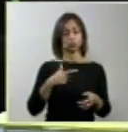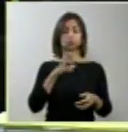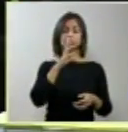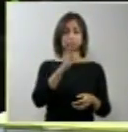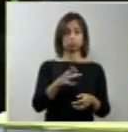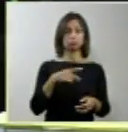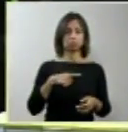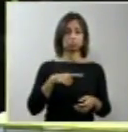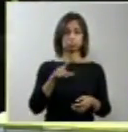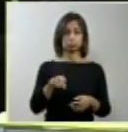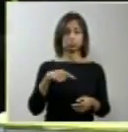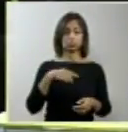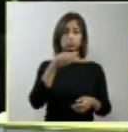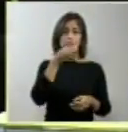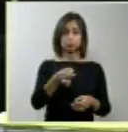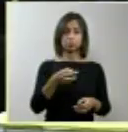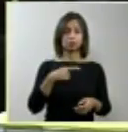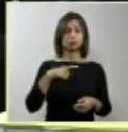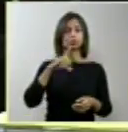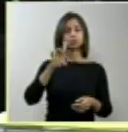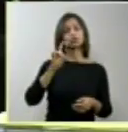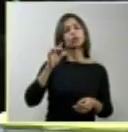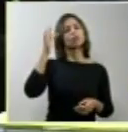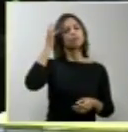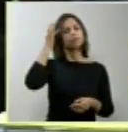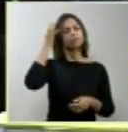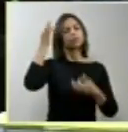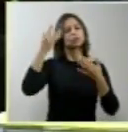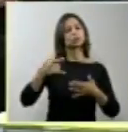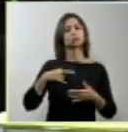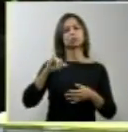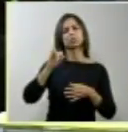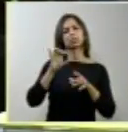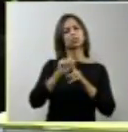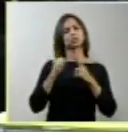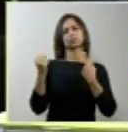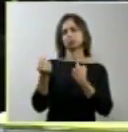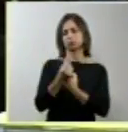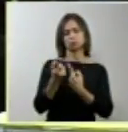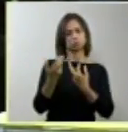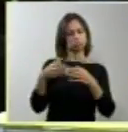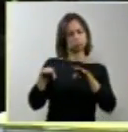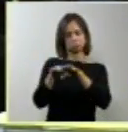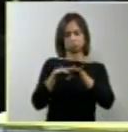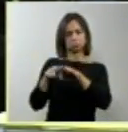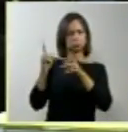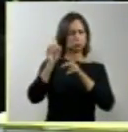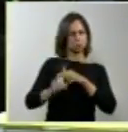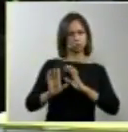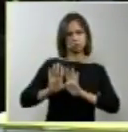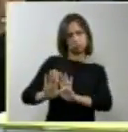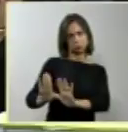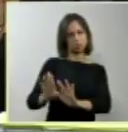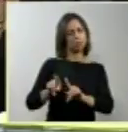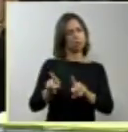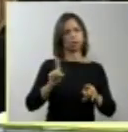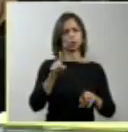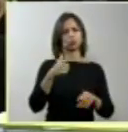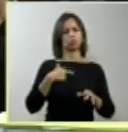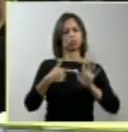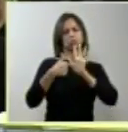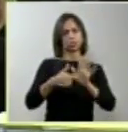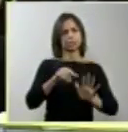opina por uma convicção filosófica ou como uma integrante da sociedade com todo o direito que tem de fazê-lo, mas não como uma